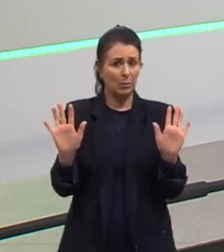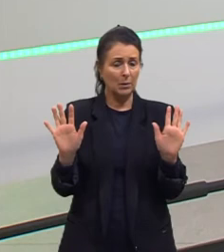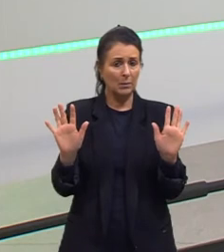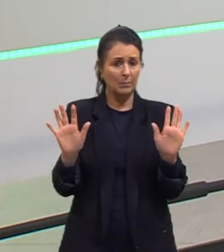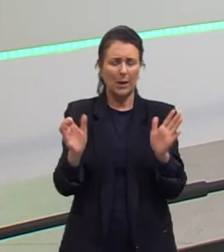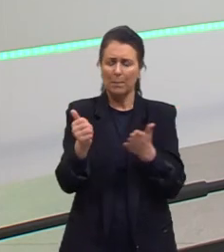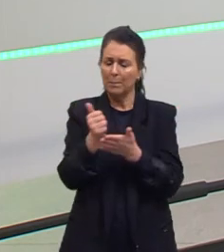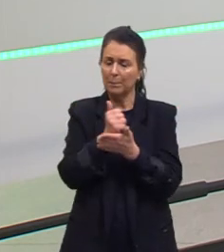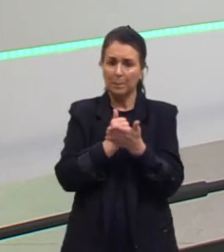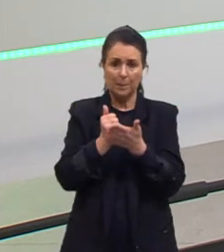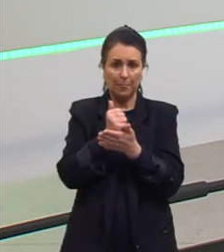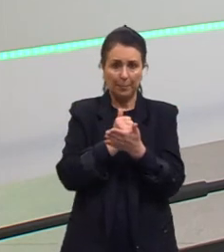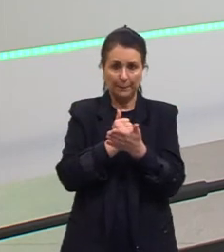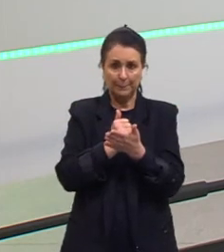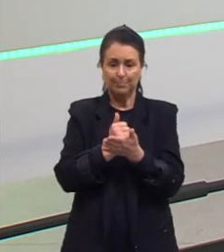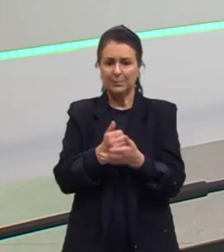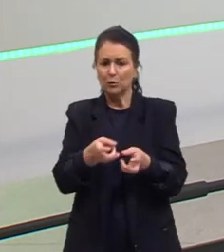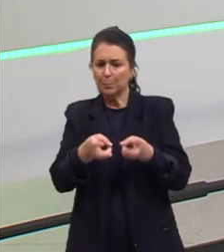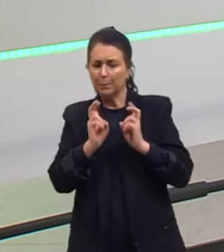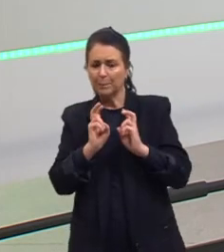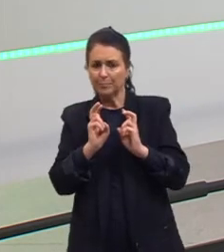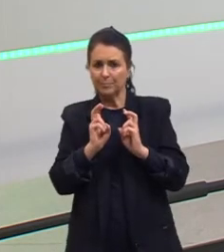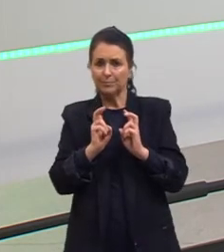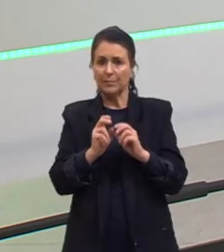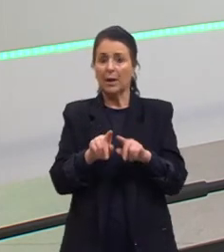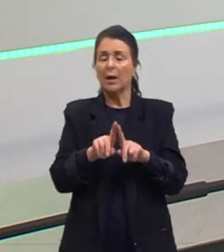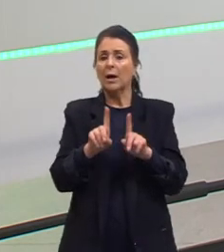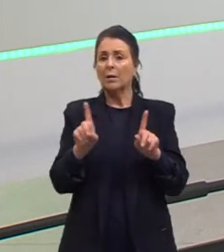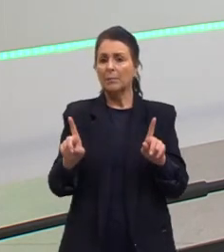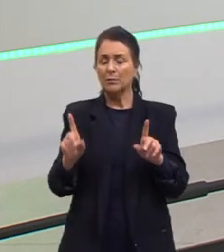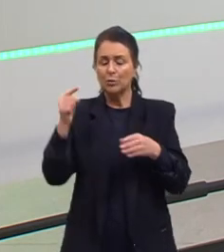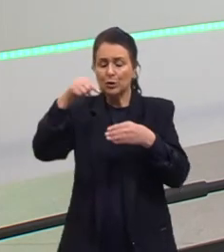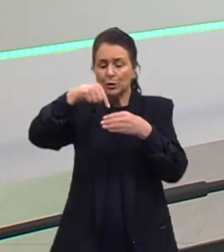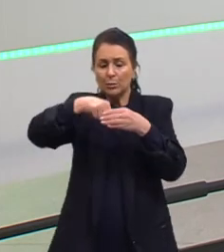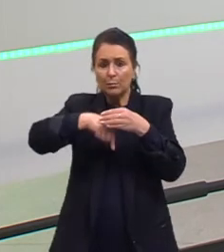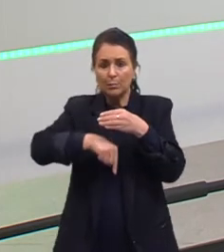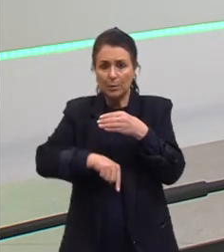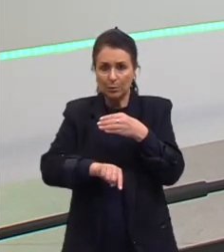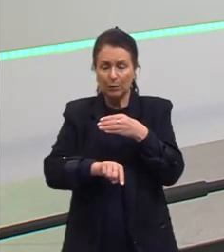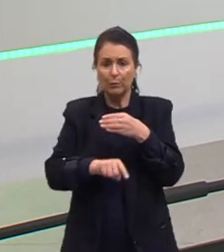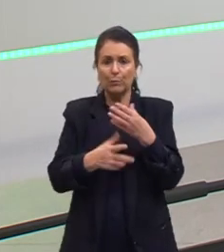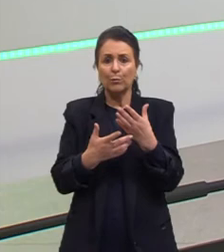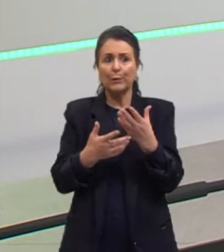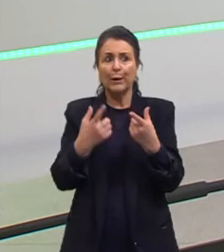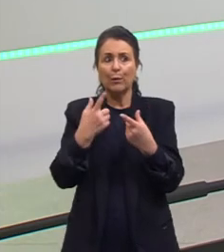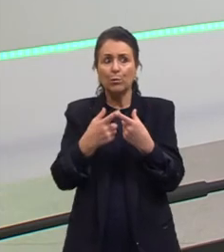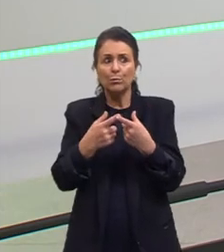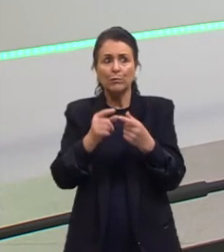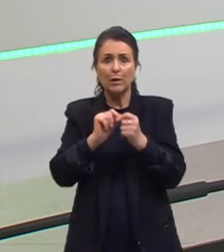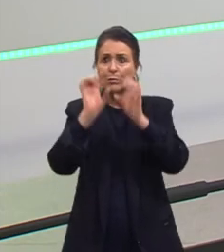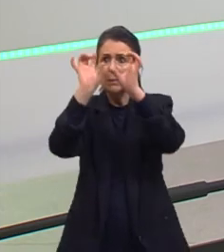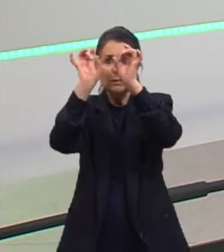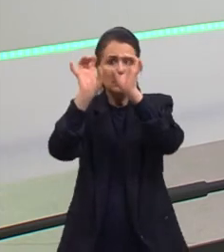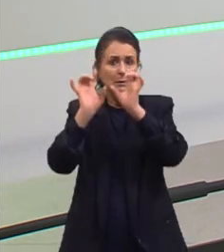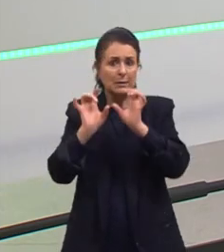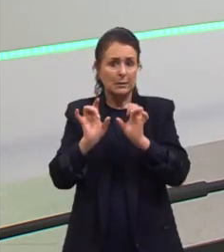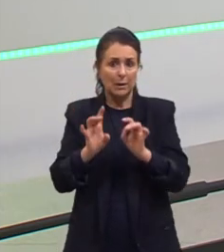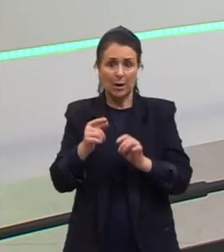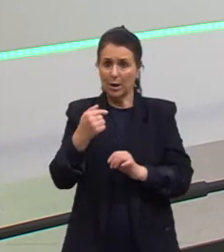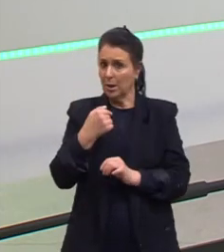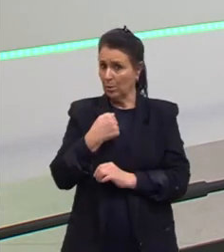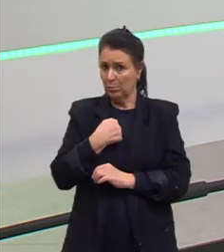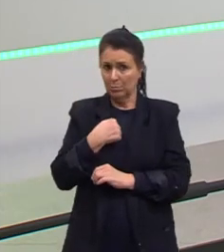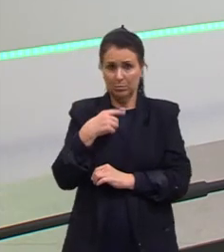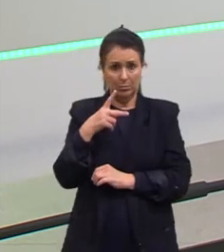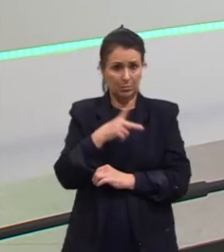básica porque a gente vê de forma básica. Quando a gente se aprofunda em algum conteúdo é quando a gente se especializa na área. Eu, com